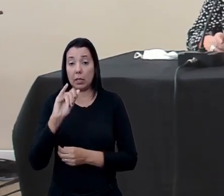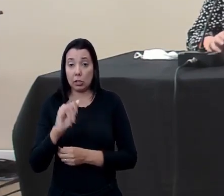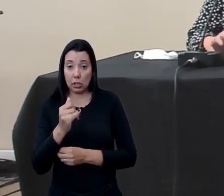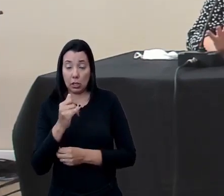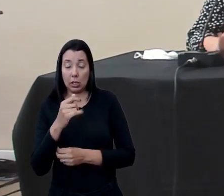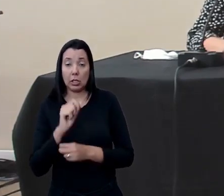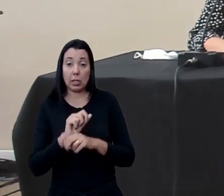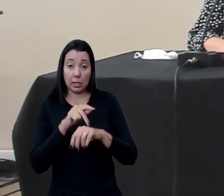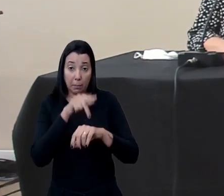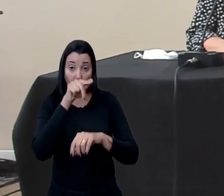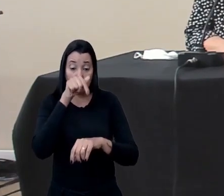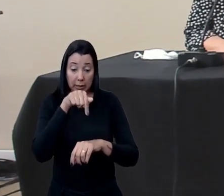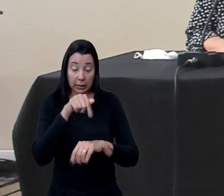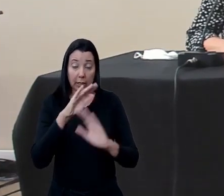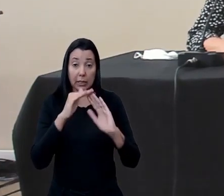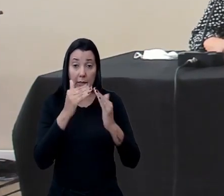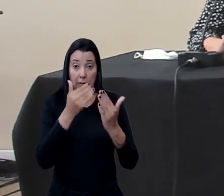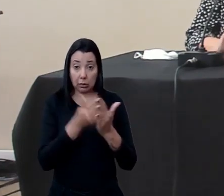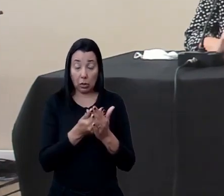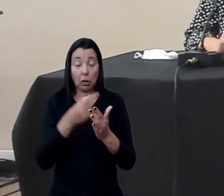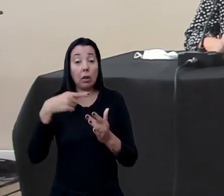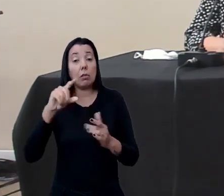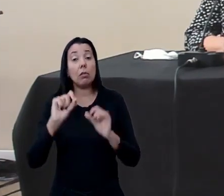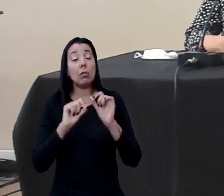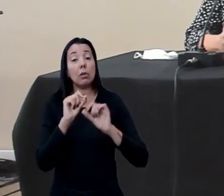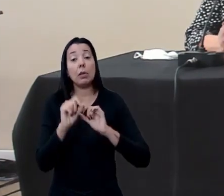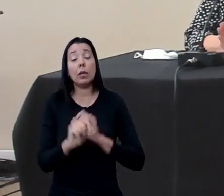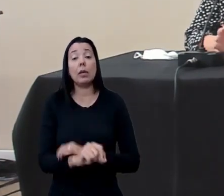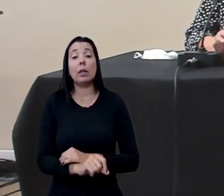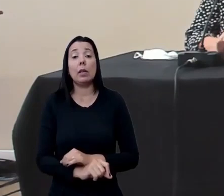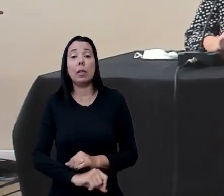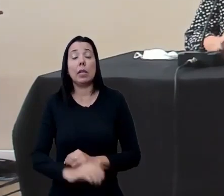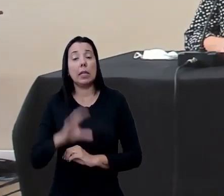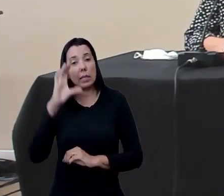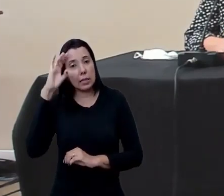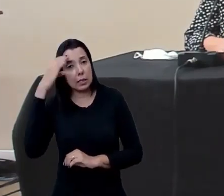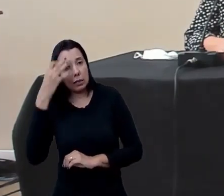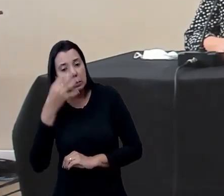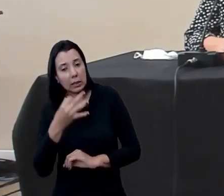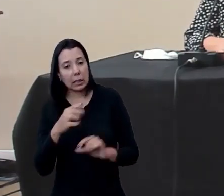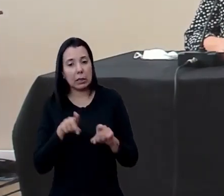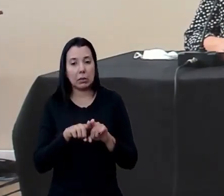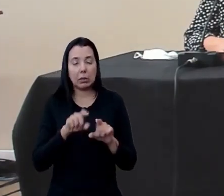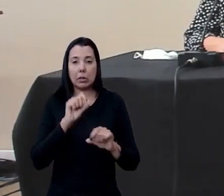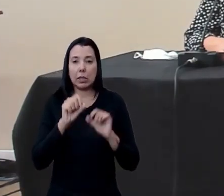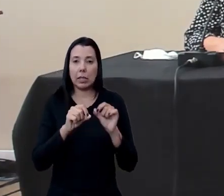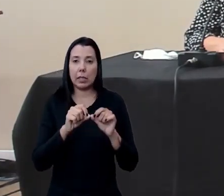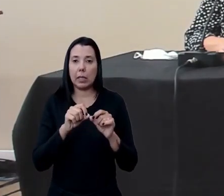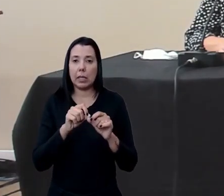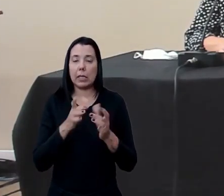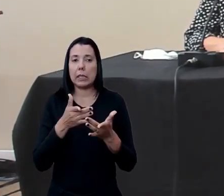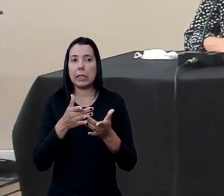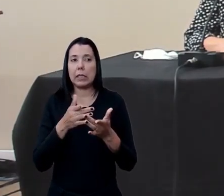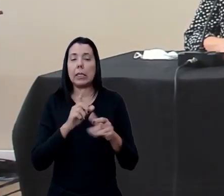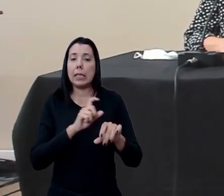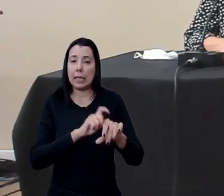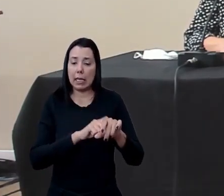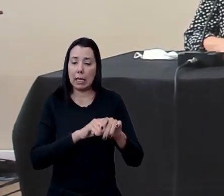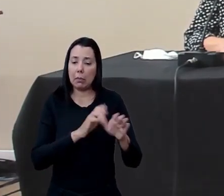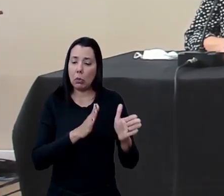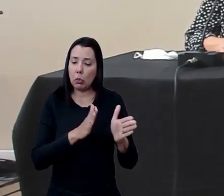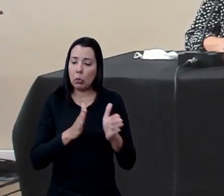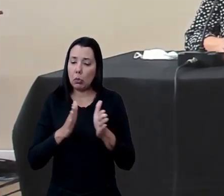-graduação aqui da escola foi foi definida essa prorrogação nós